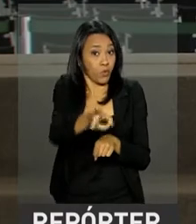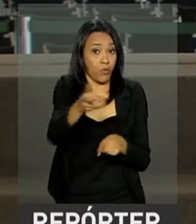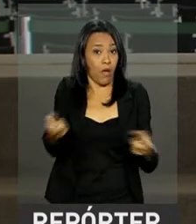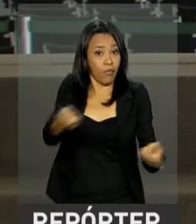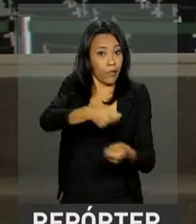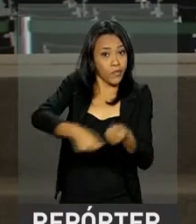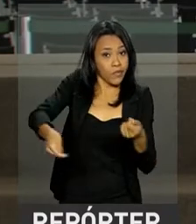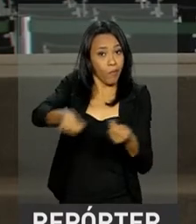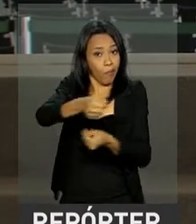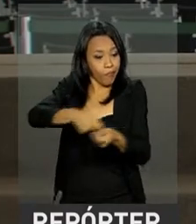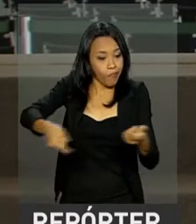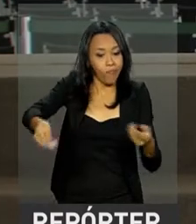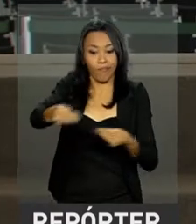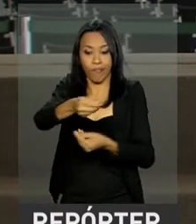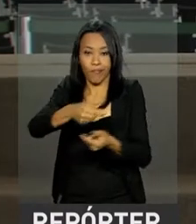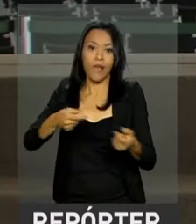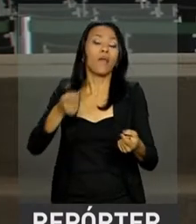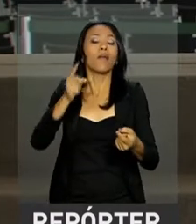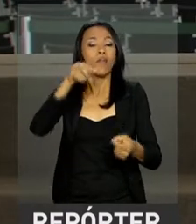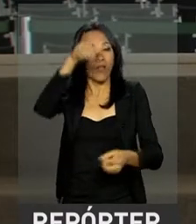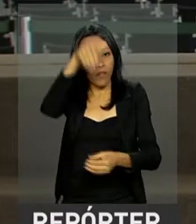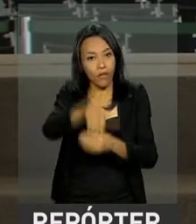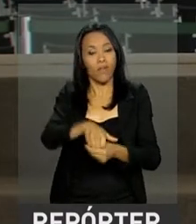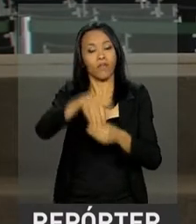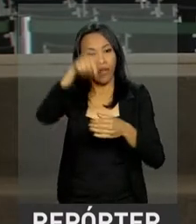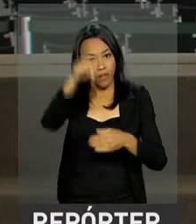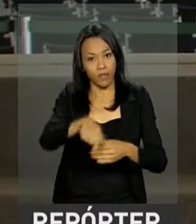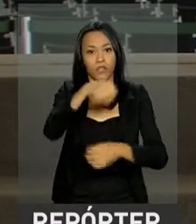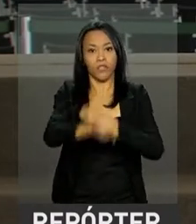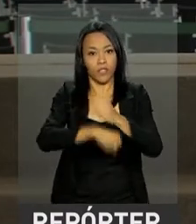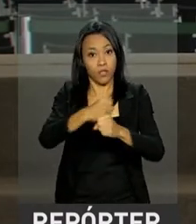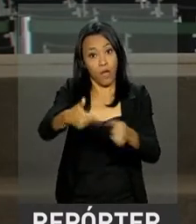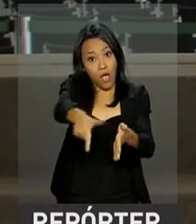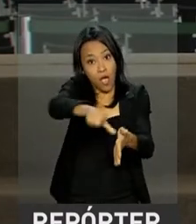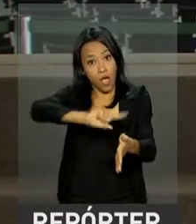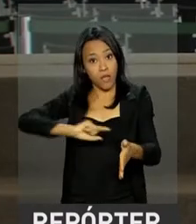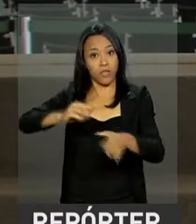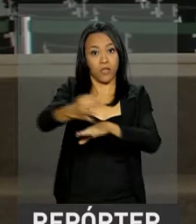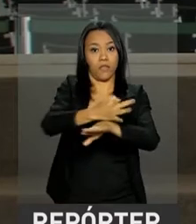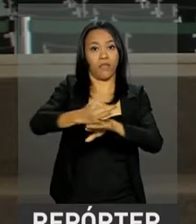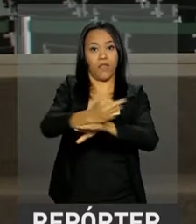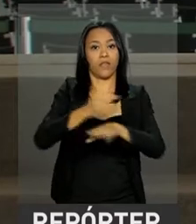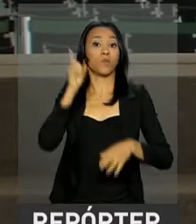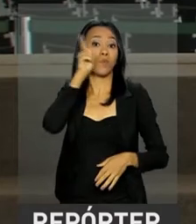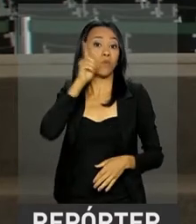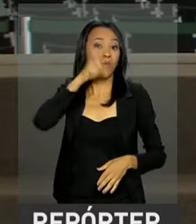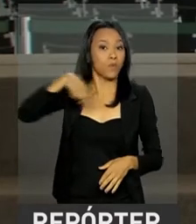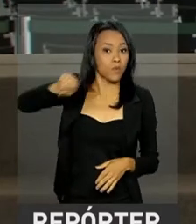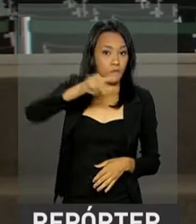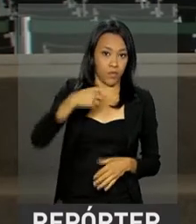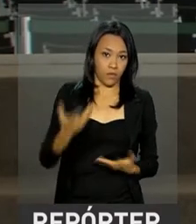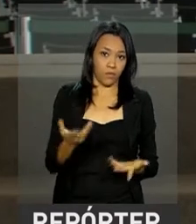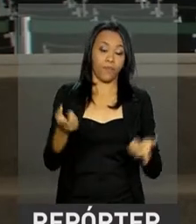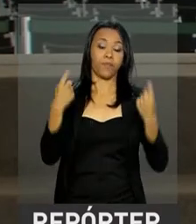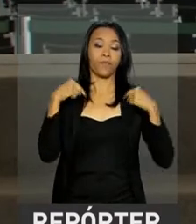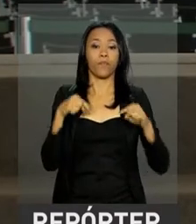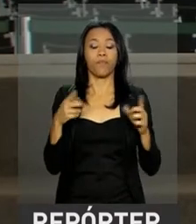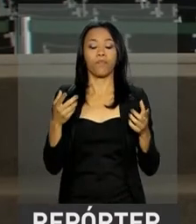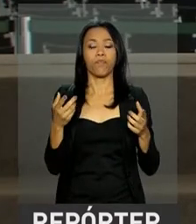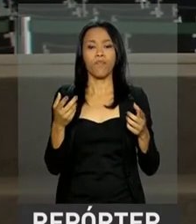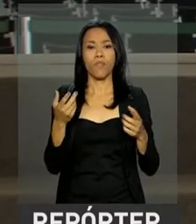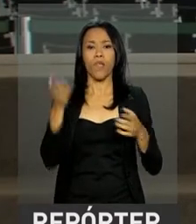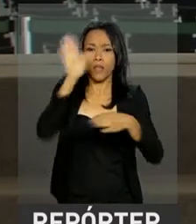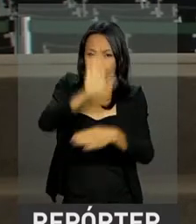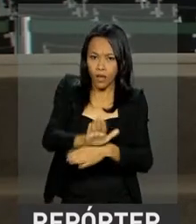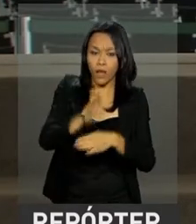projeto seja votado ainda neste ano, antes do recesso parlamentar. Bom, na parte da tarde, o presidente Michel Temer participa